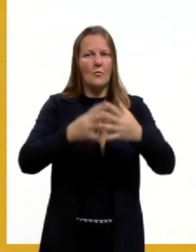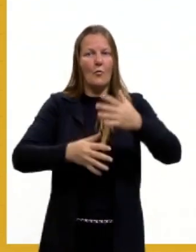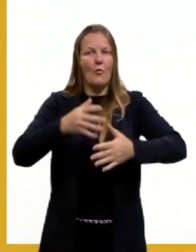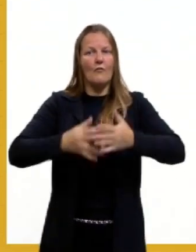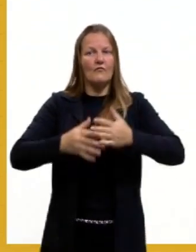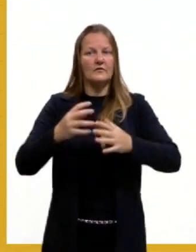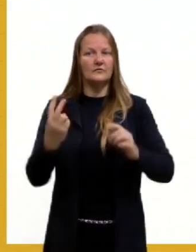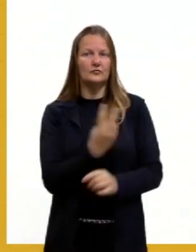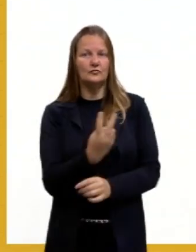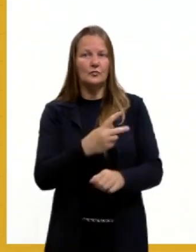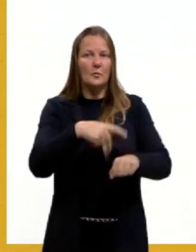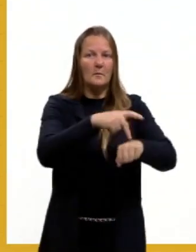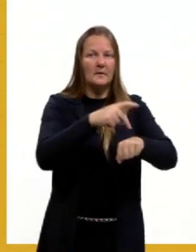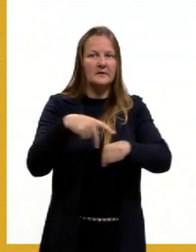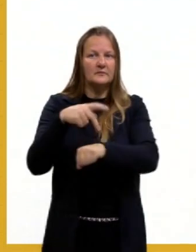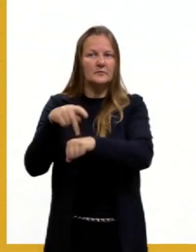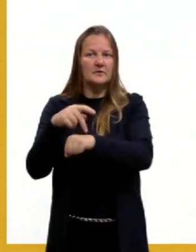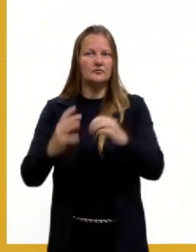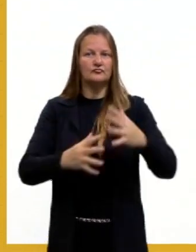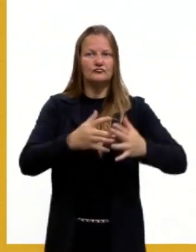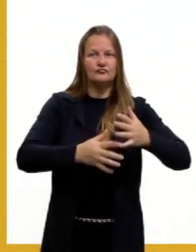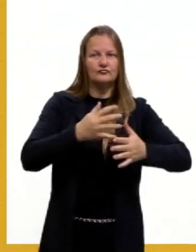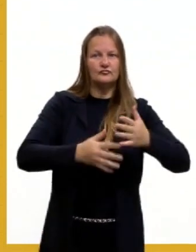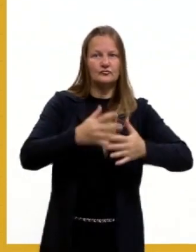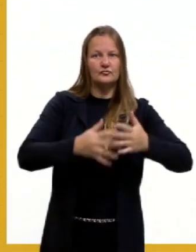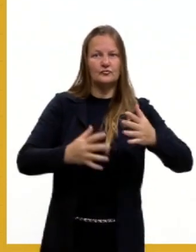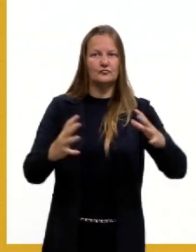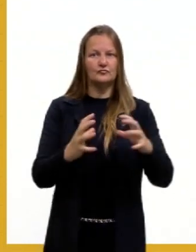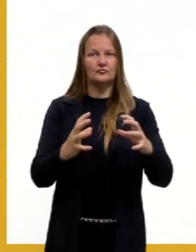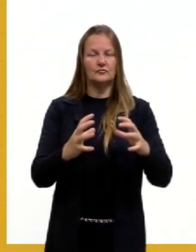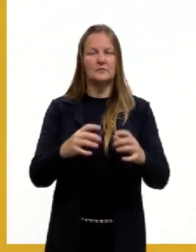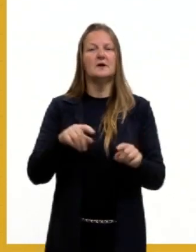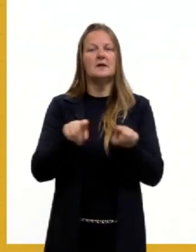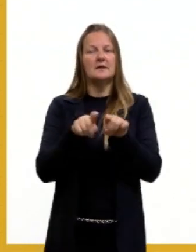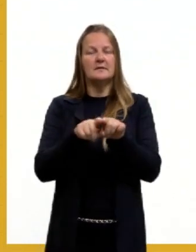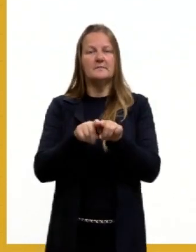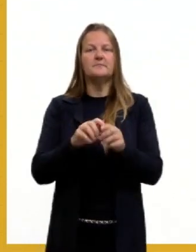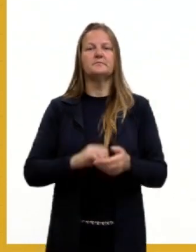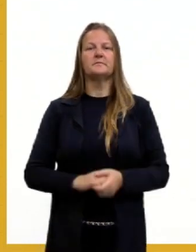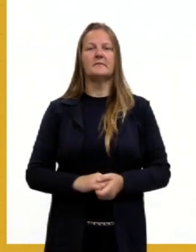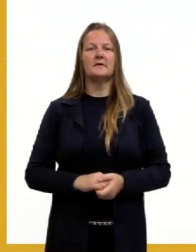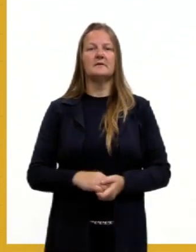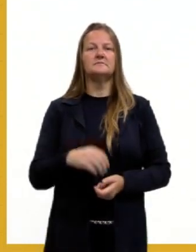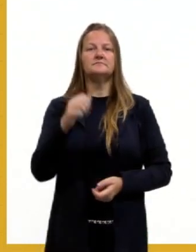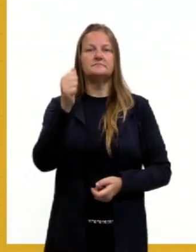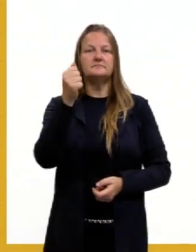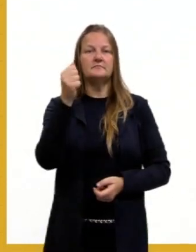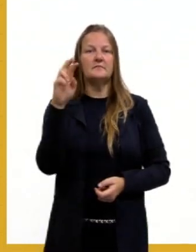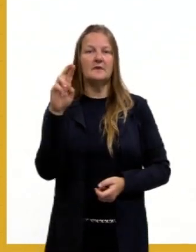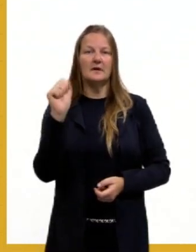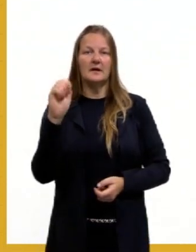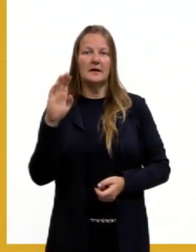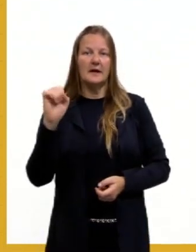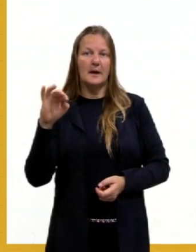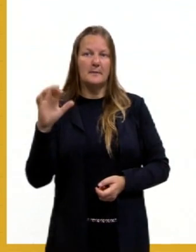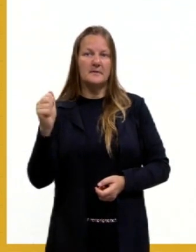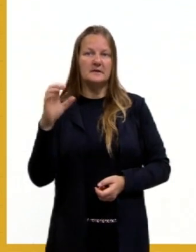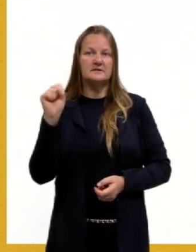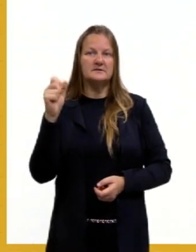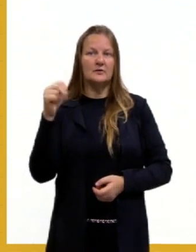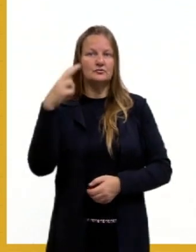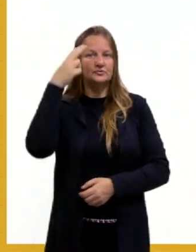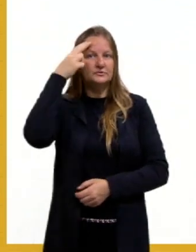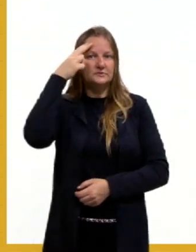questão entre Irã e Iraque. Hoje, né, nós temos a Arábia Saudita, que estão lutando diretamente entre si sobre o poder